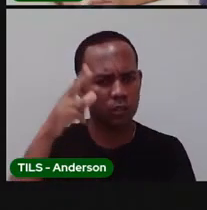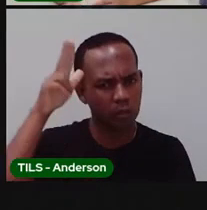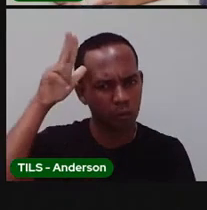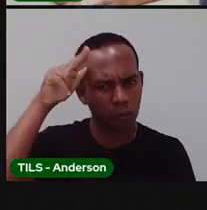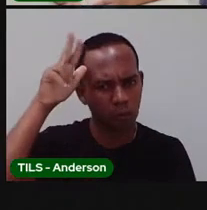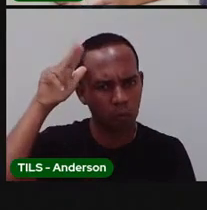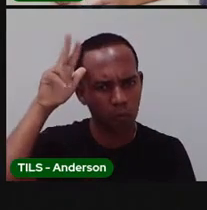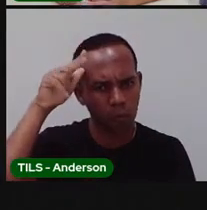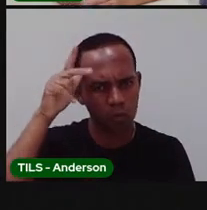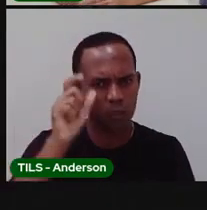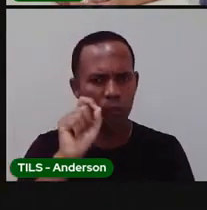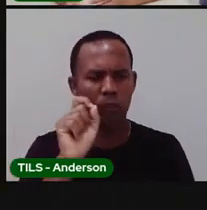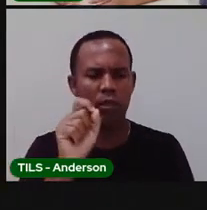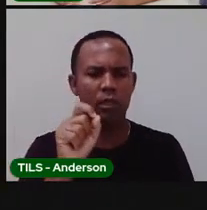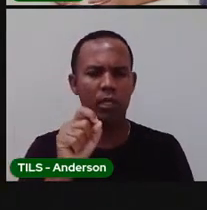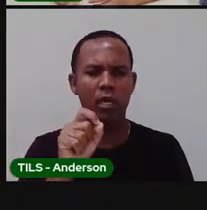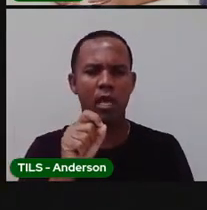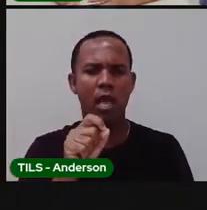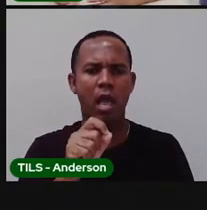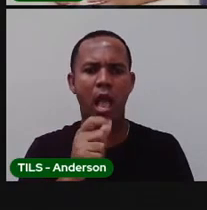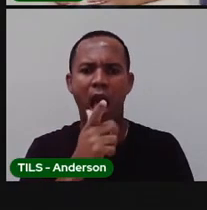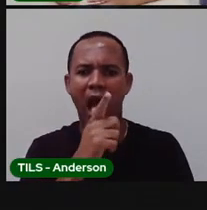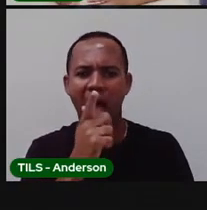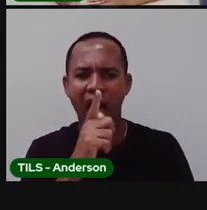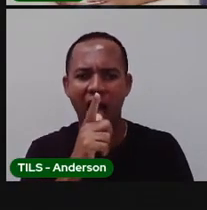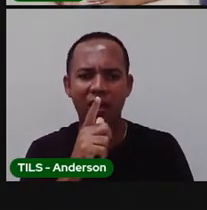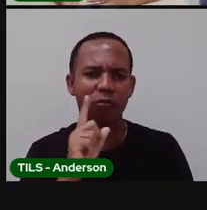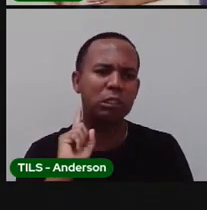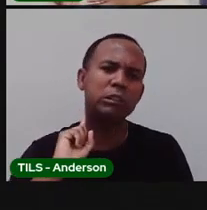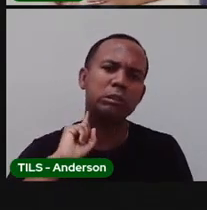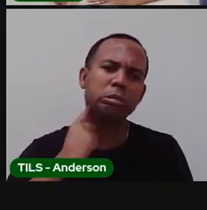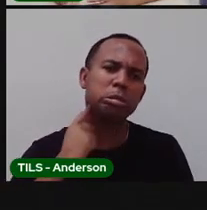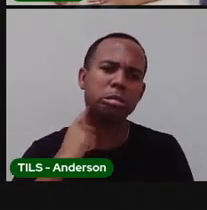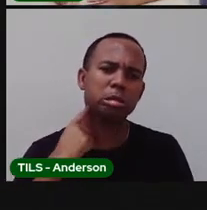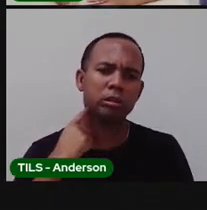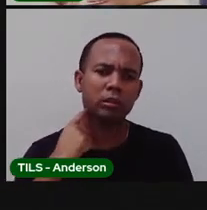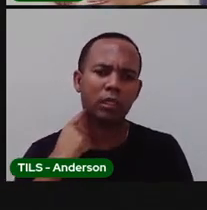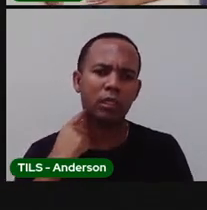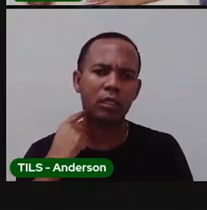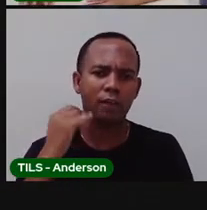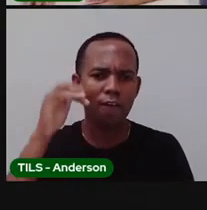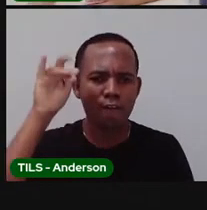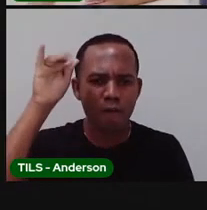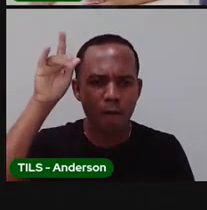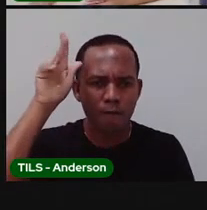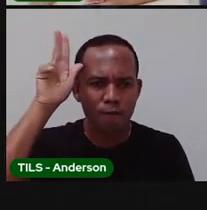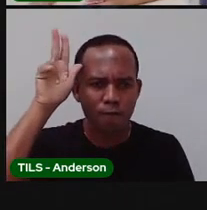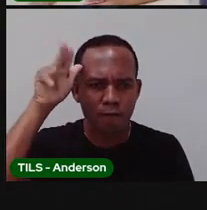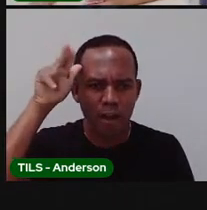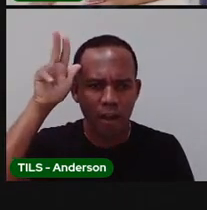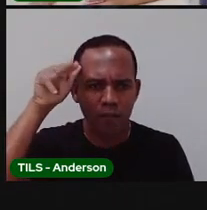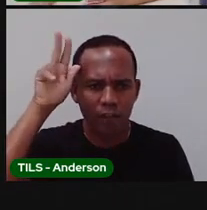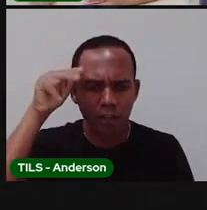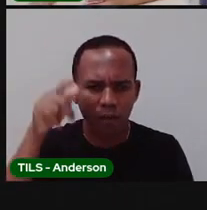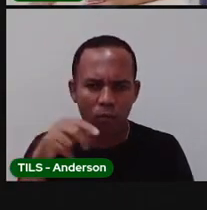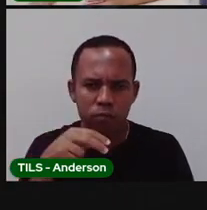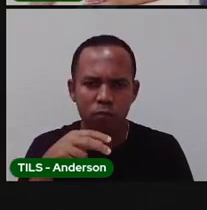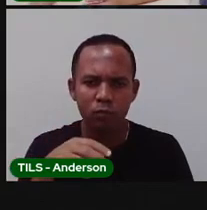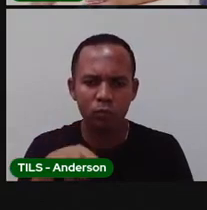água, que suja, porque não encontraram água em outro lugar. Então, o eles estão encontrando é essa daí, é que elas conseguem beber.